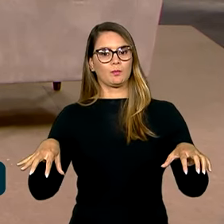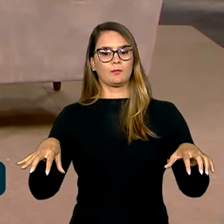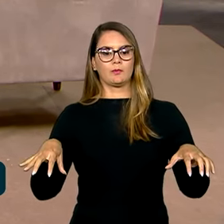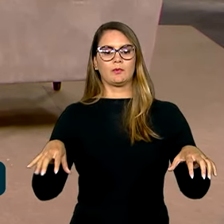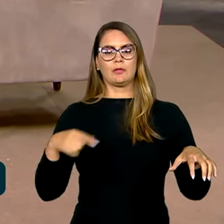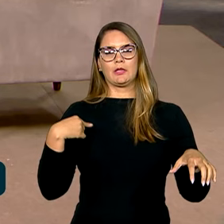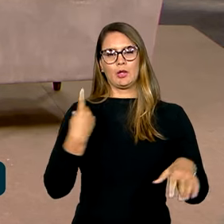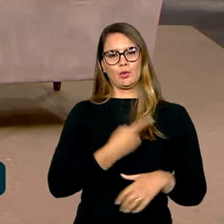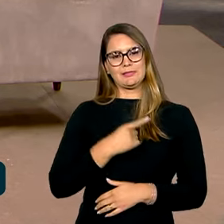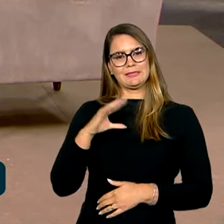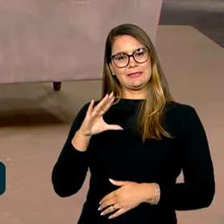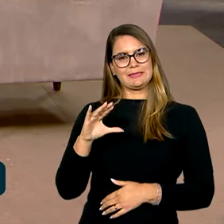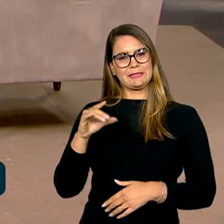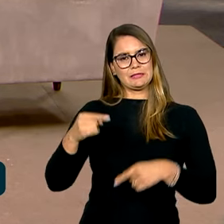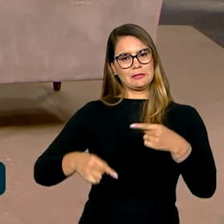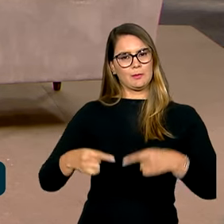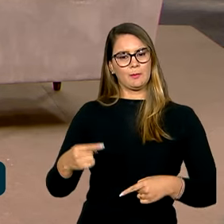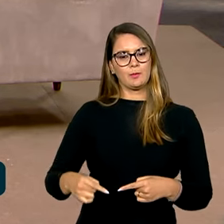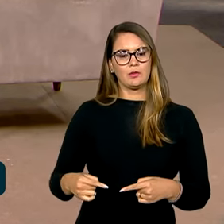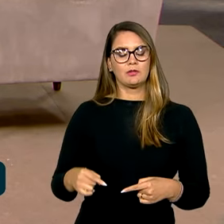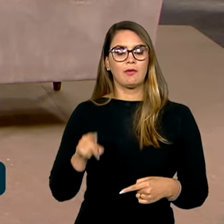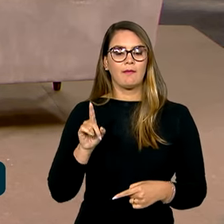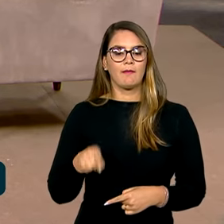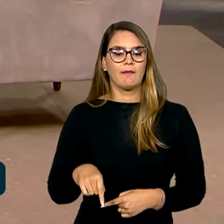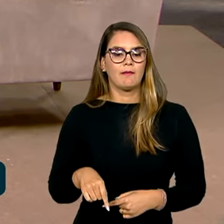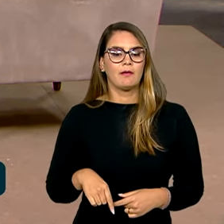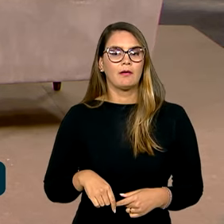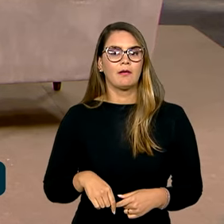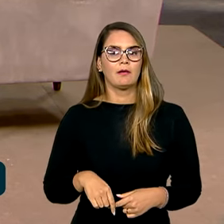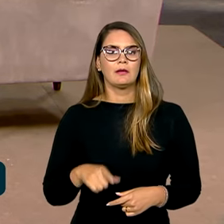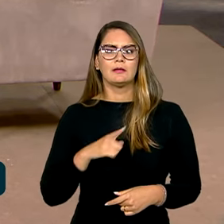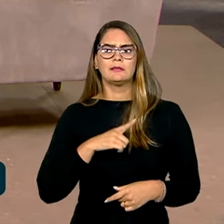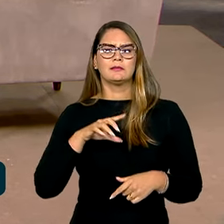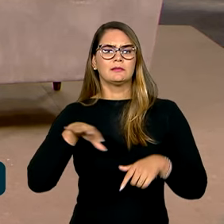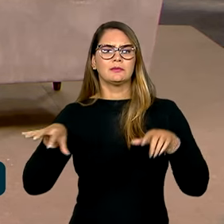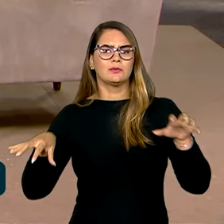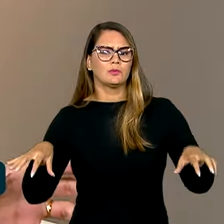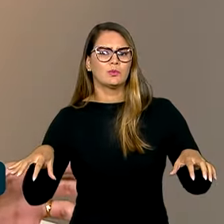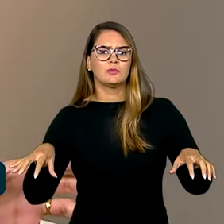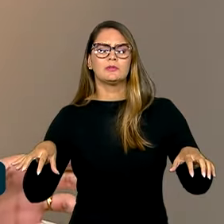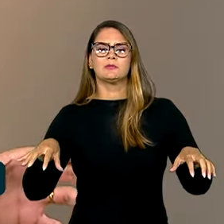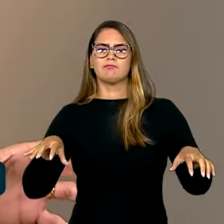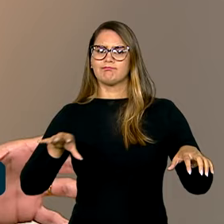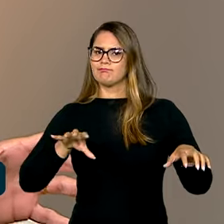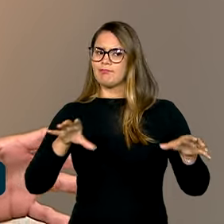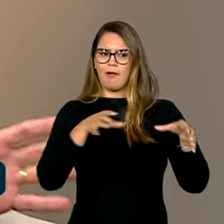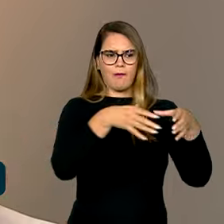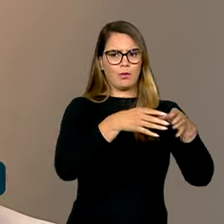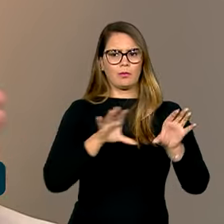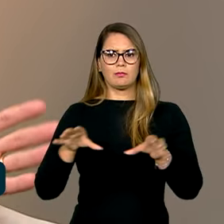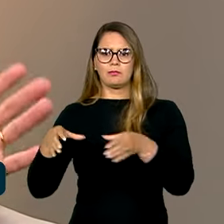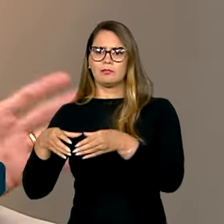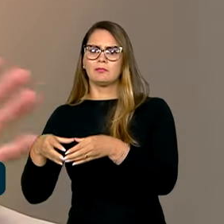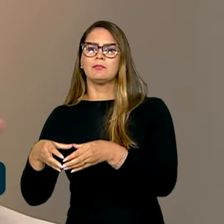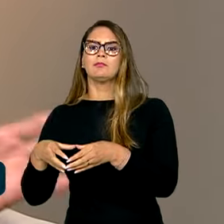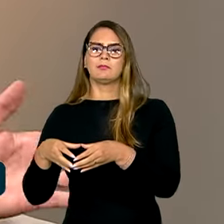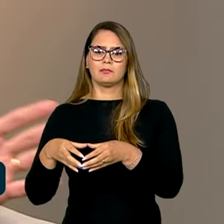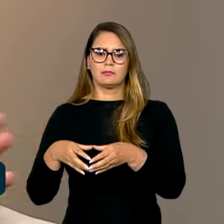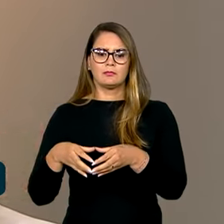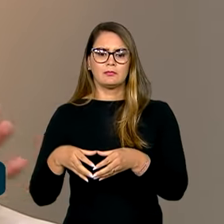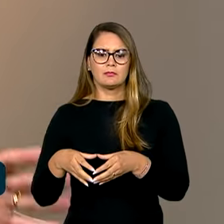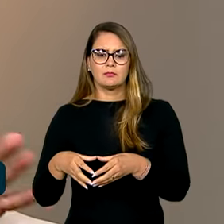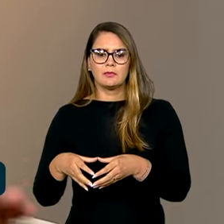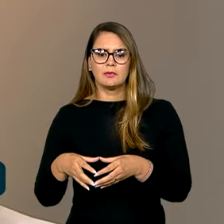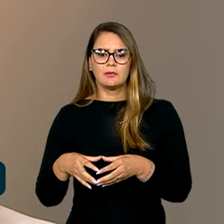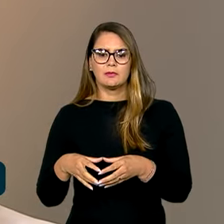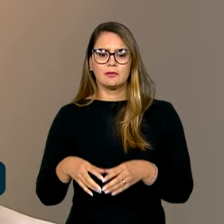política a gente trata como uma calcificação, a gente tem dois polos muito bem definidos, um centro, cada um